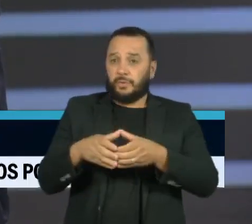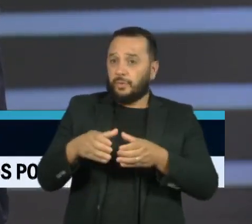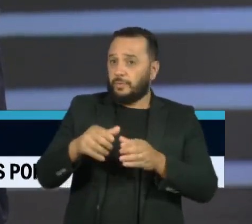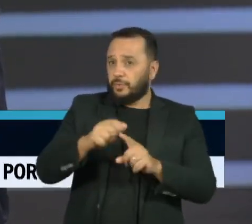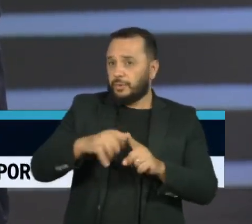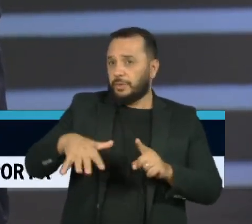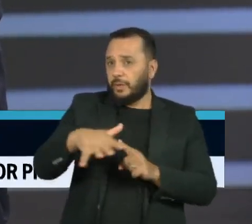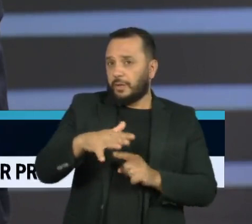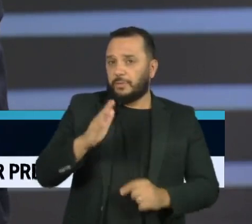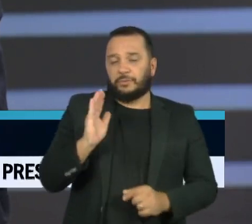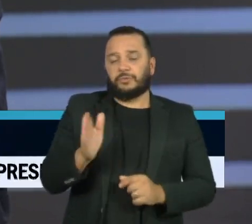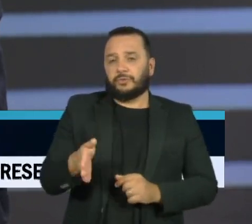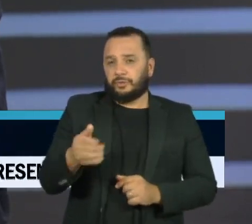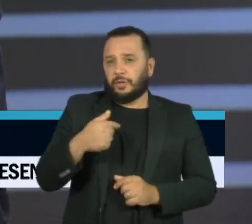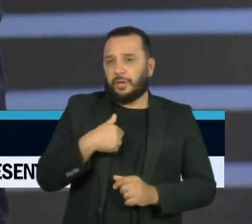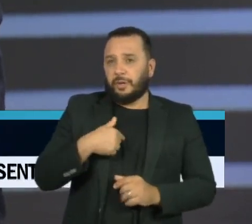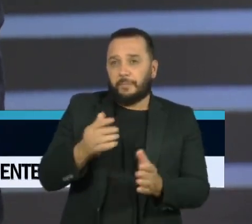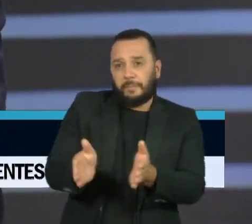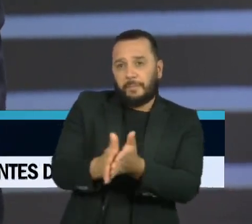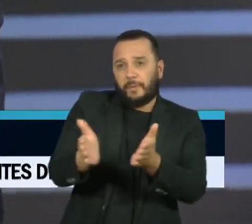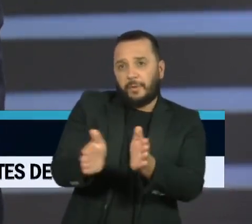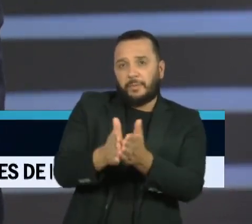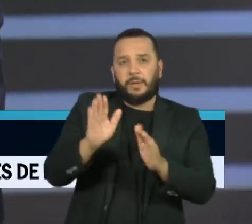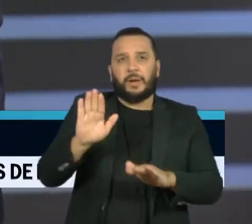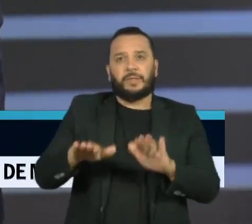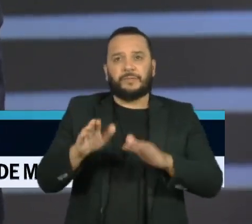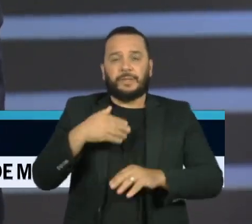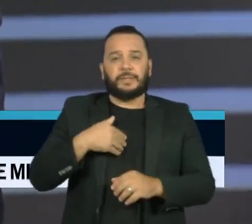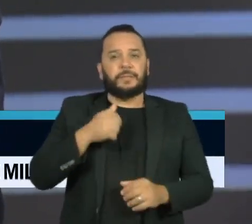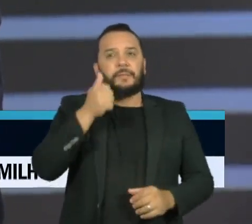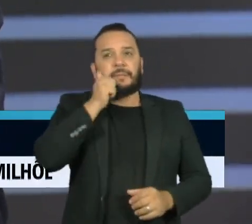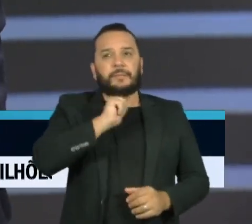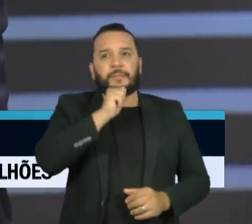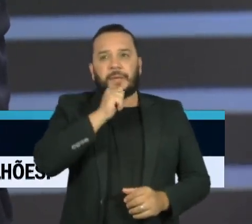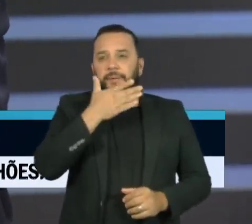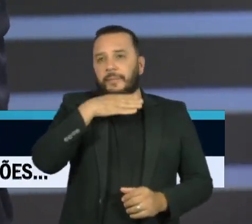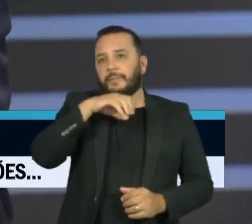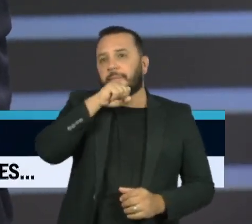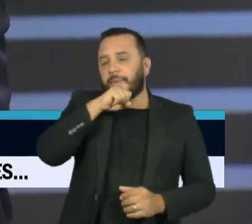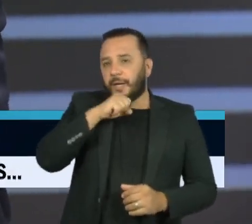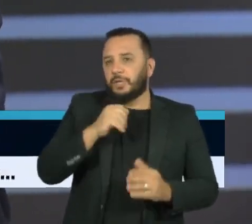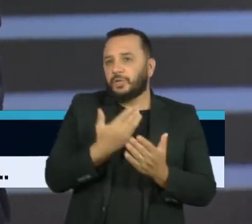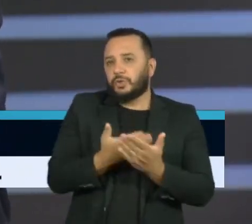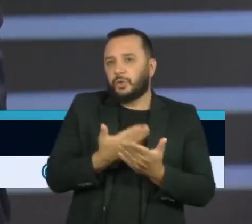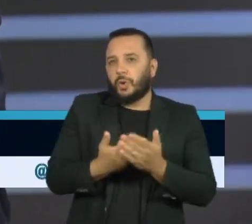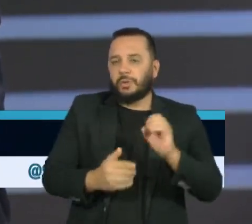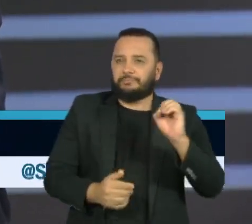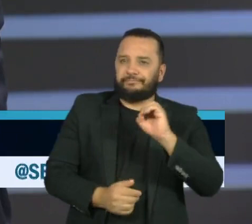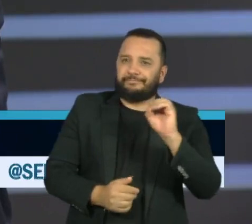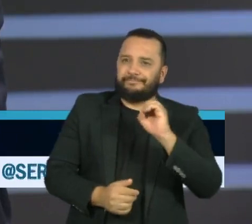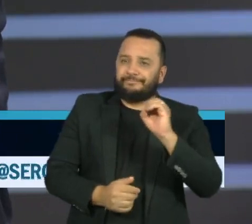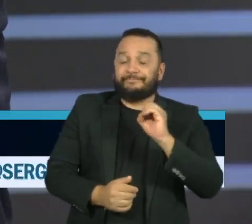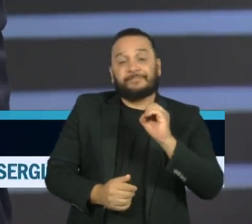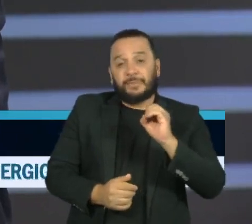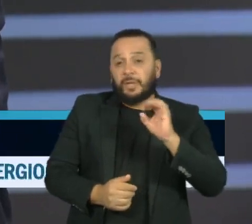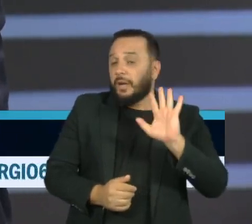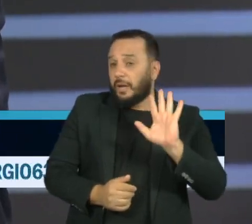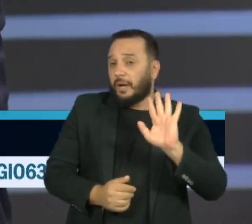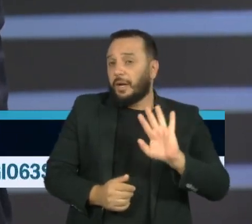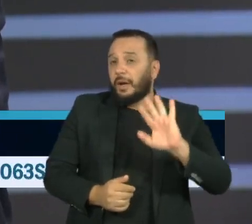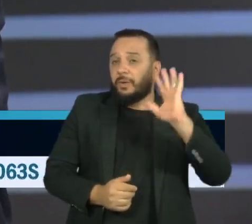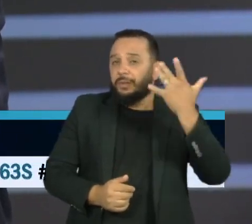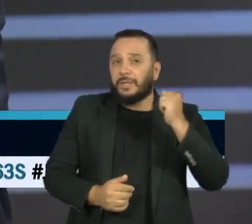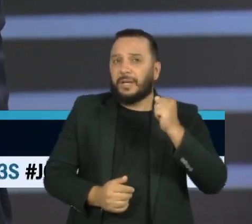vulneráveis que, de fato, os pais não foram à escola e, no cotidiano do dia a dia, eles acabam não